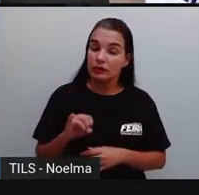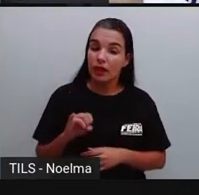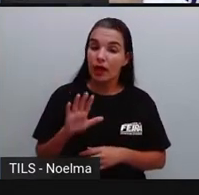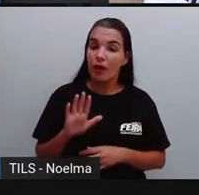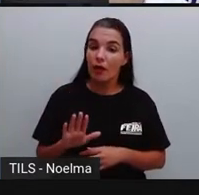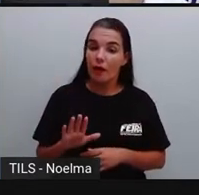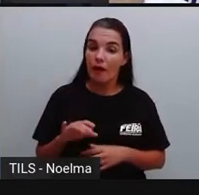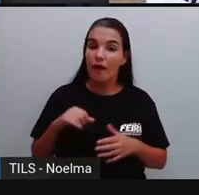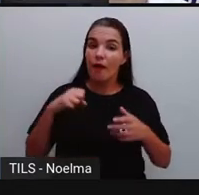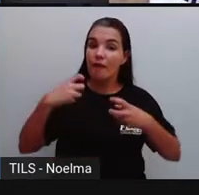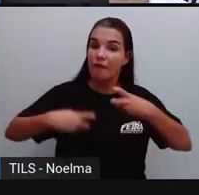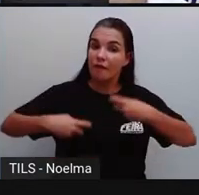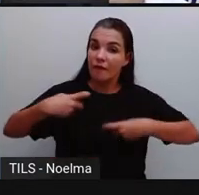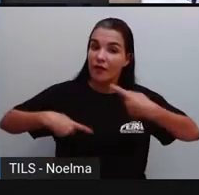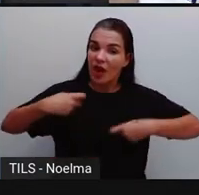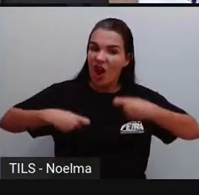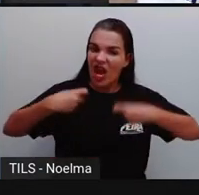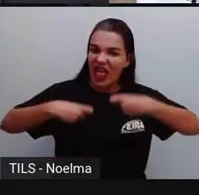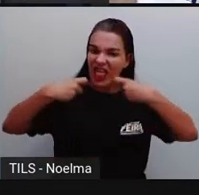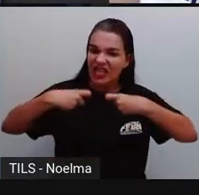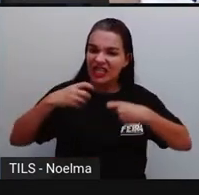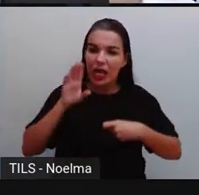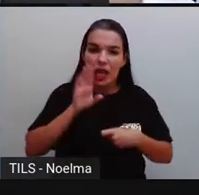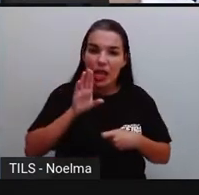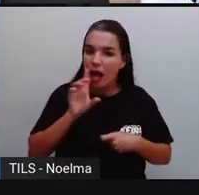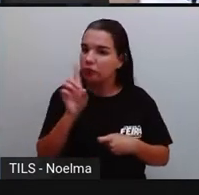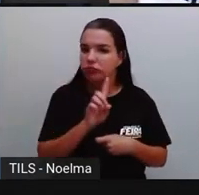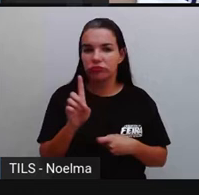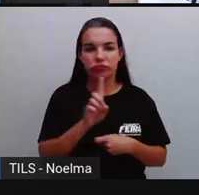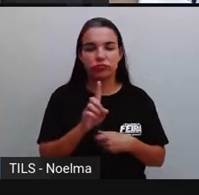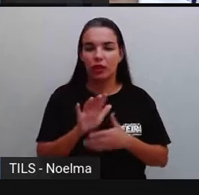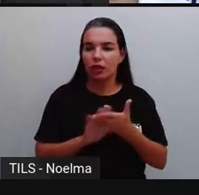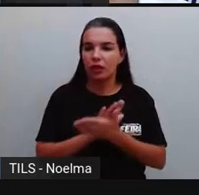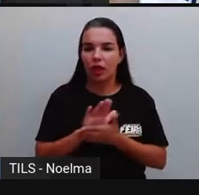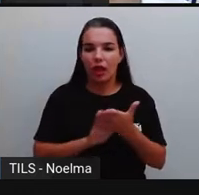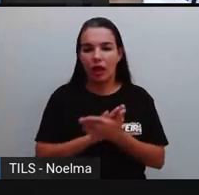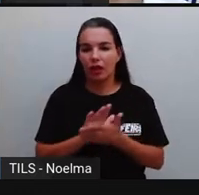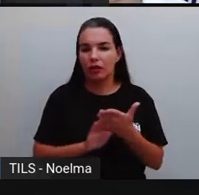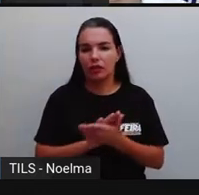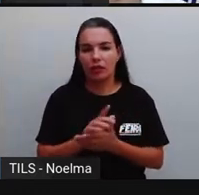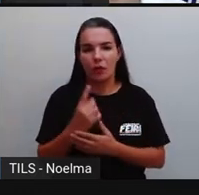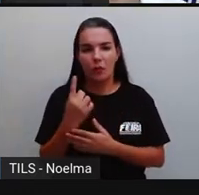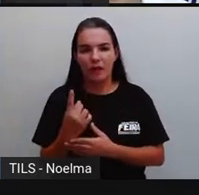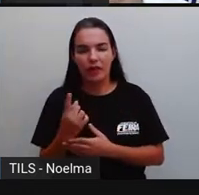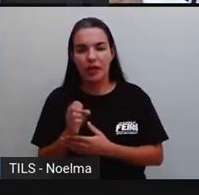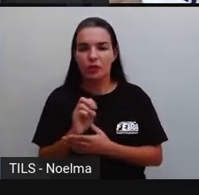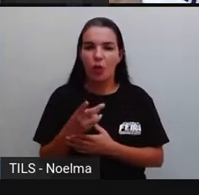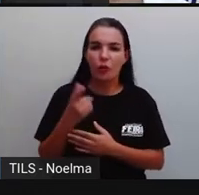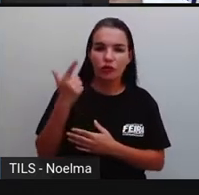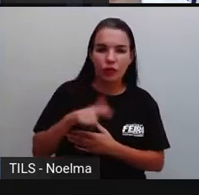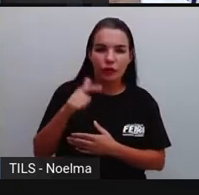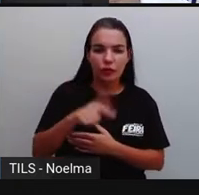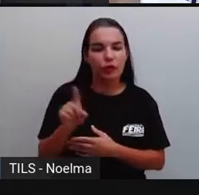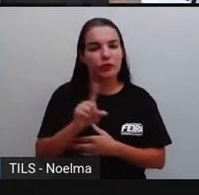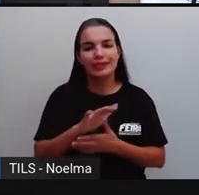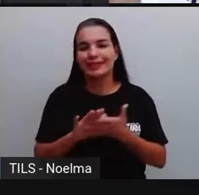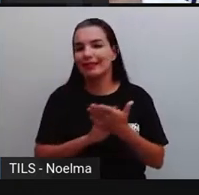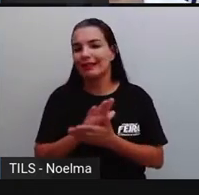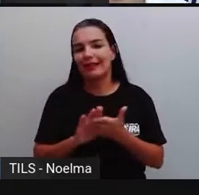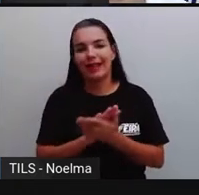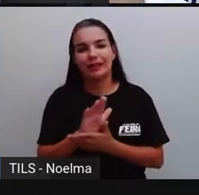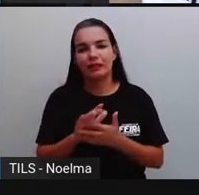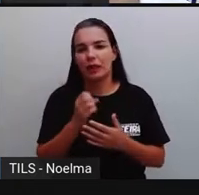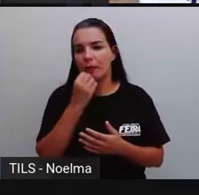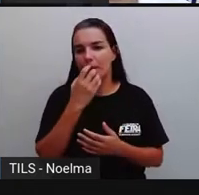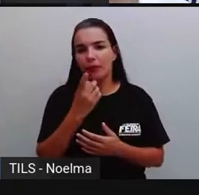tipo de violência legal, nem aquela que se repete, nem aquela que acontece uma vez, tá bom? Mas, que